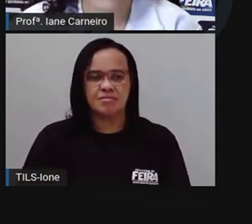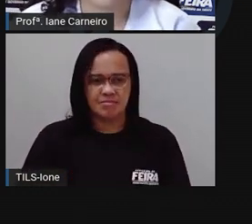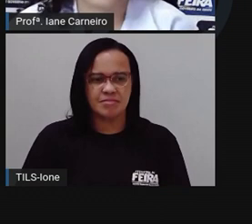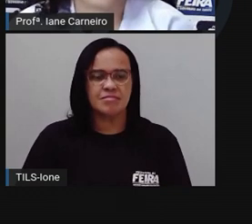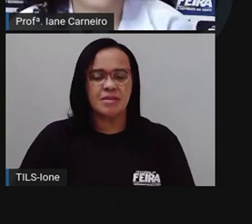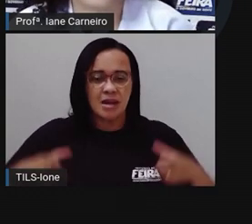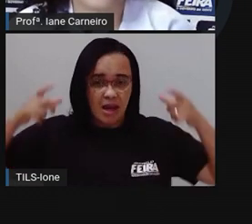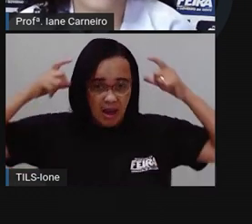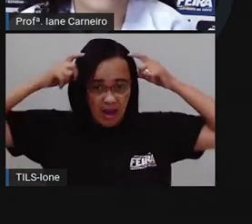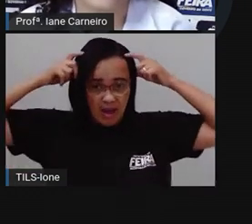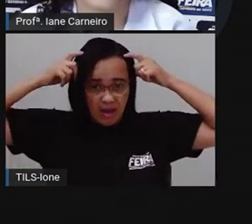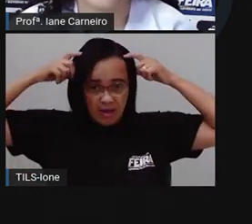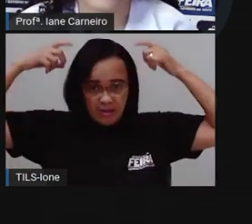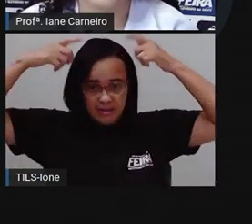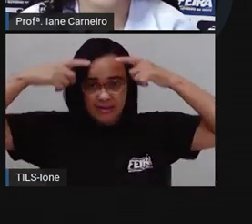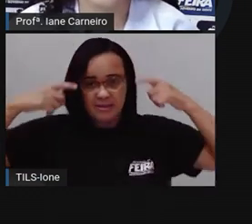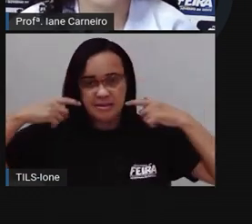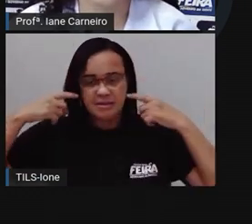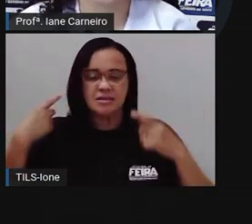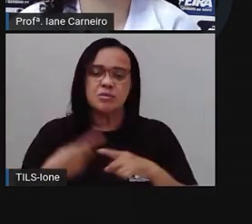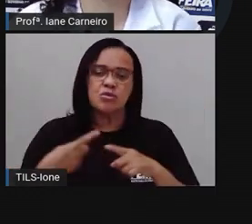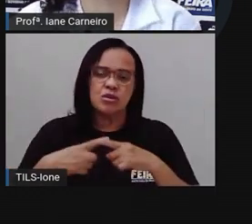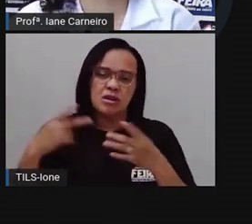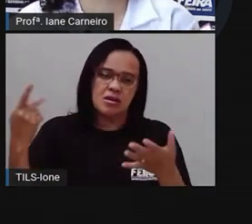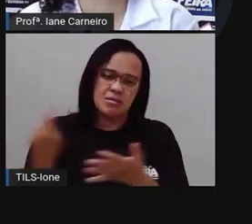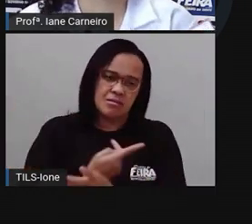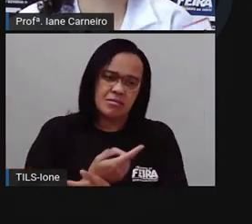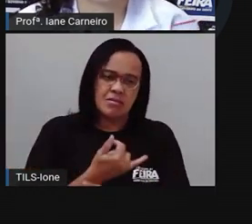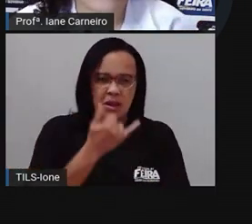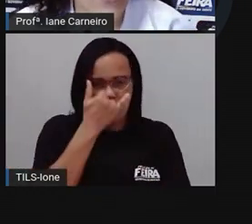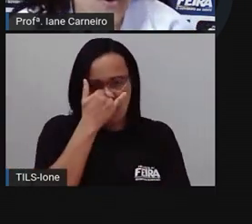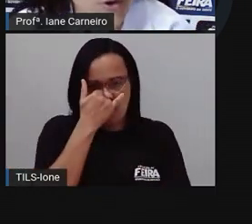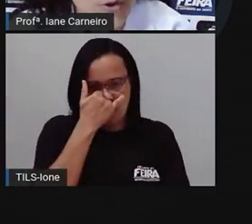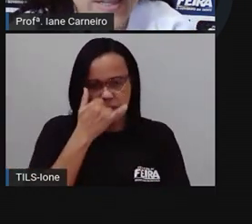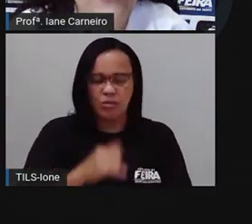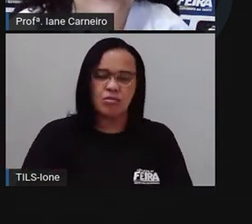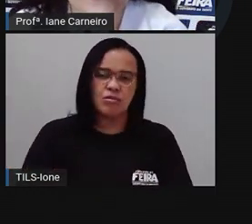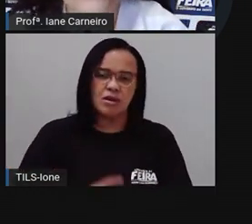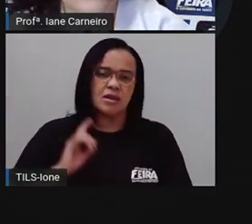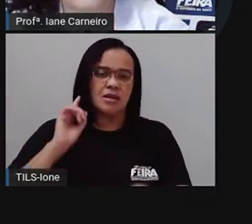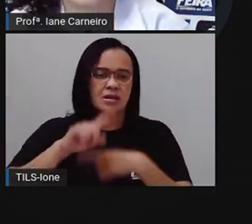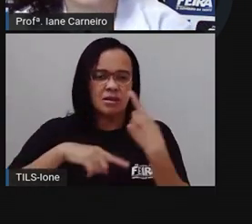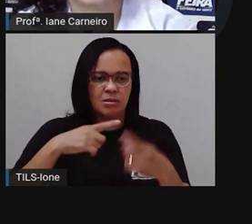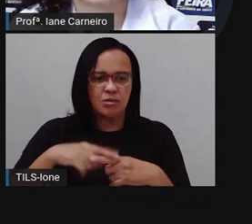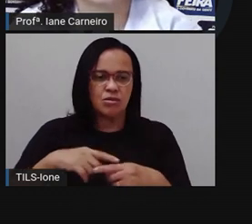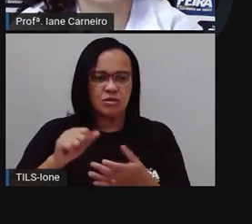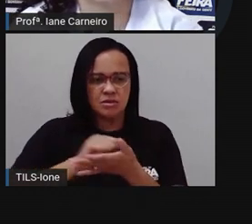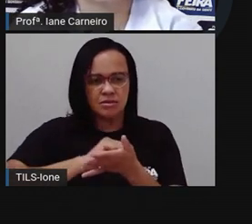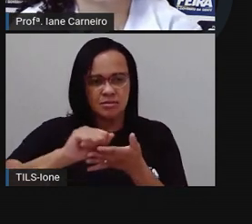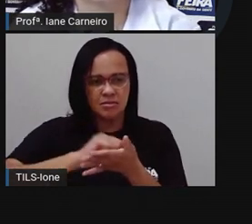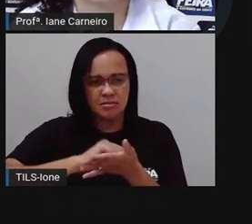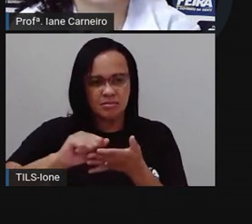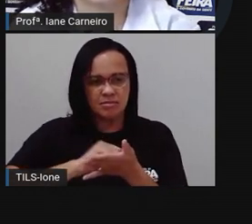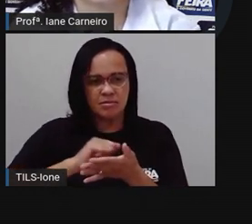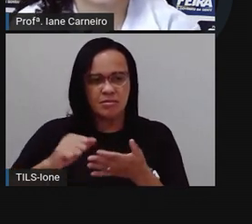apagar a letra K. Tá certo? Pronto. Agora, deixa eu sortear outra letra, ó.